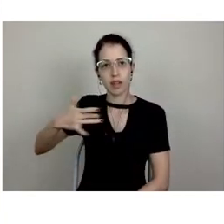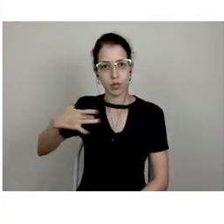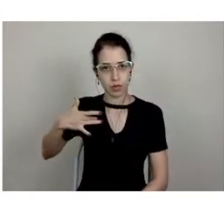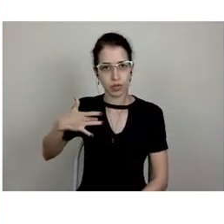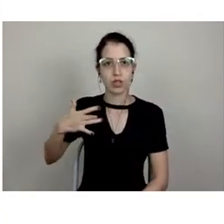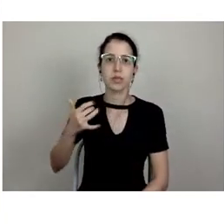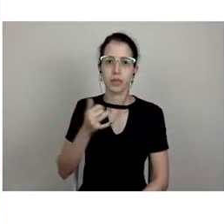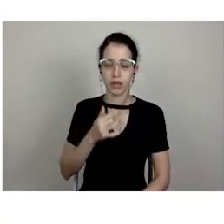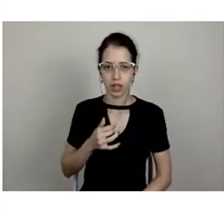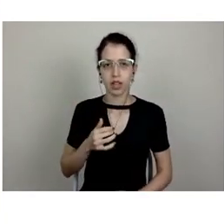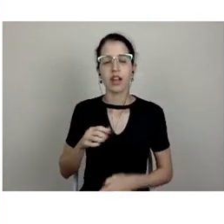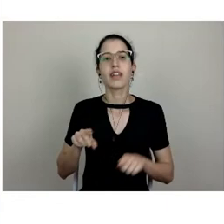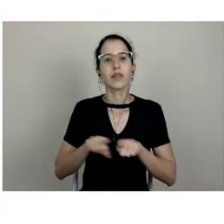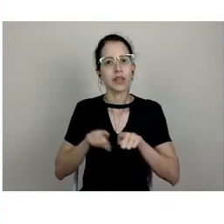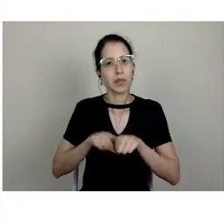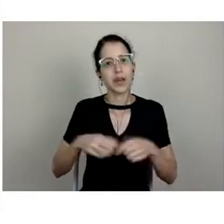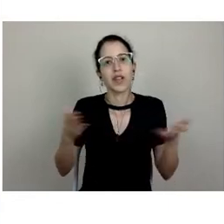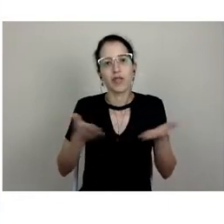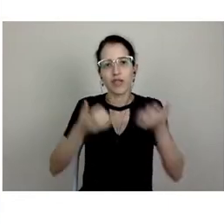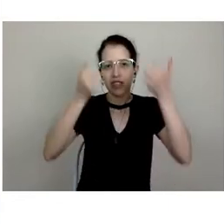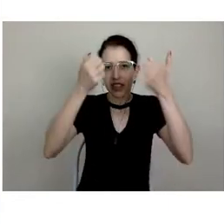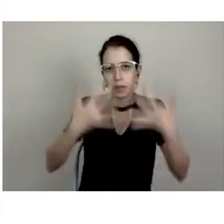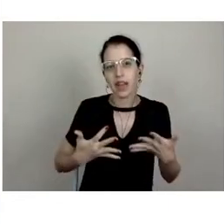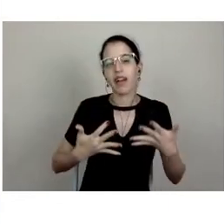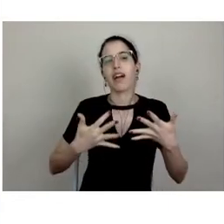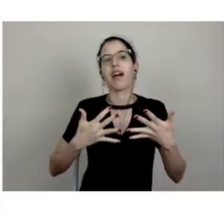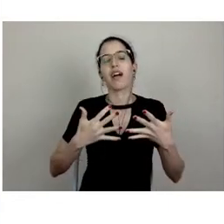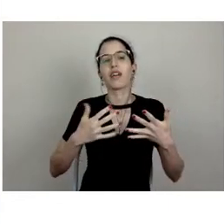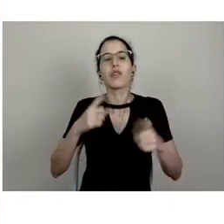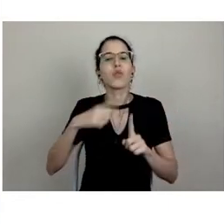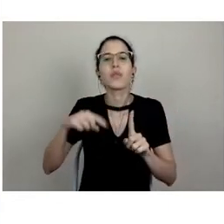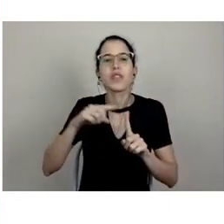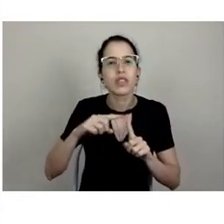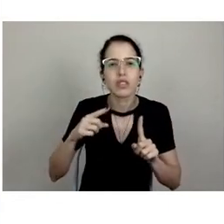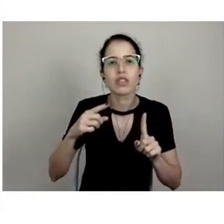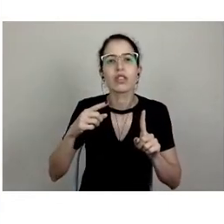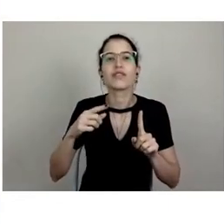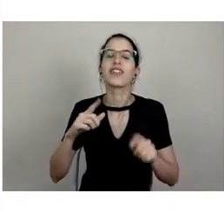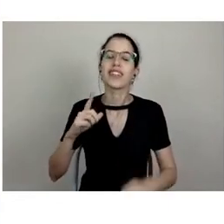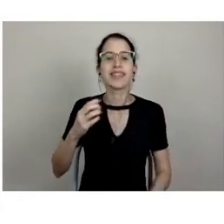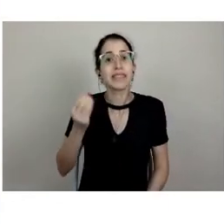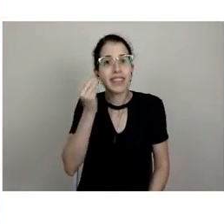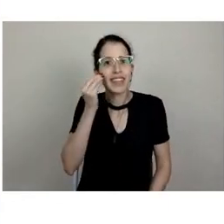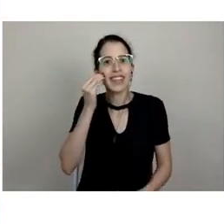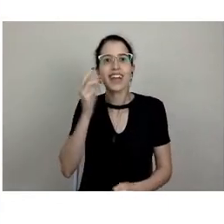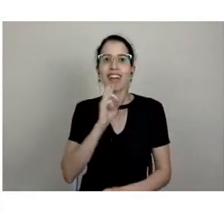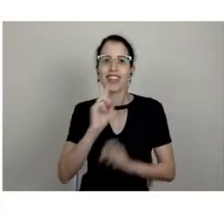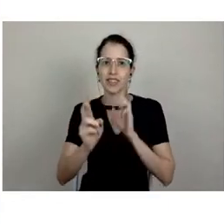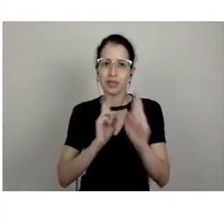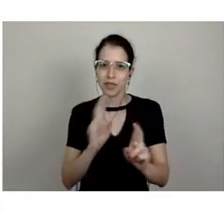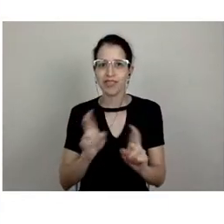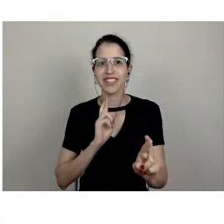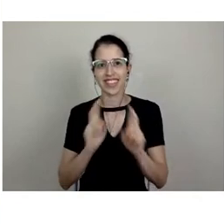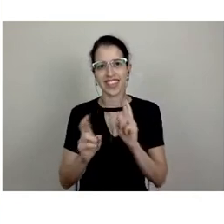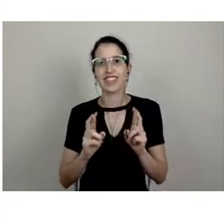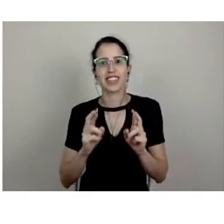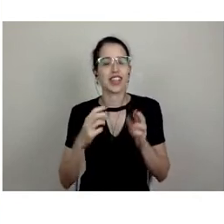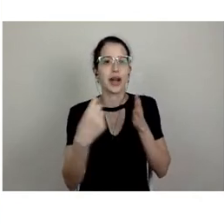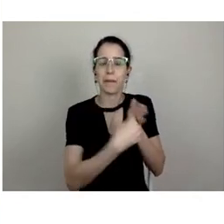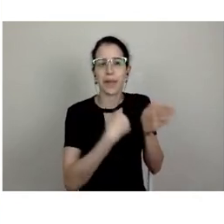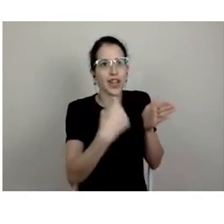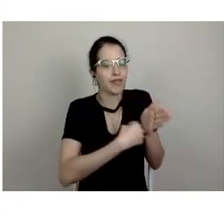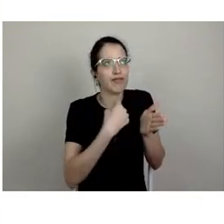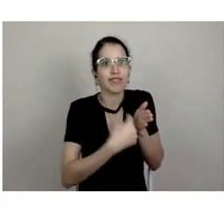esta resolução, os seus objetivos, e buscaremos responder, como eu disse, foi um grande conjunto de questões que foram